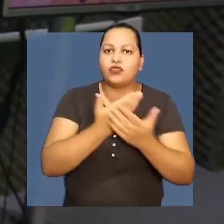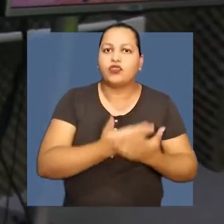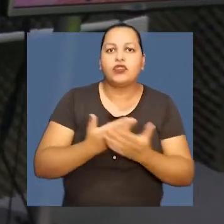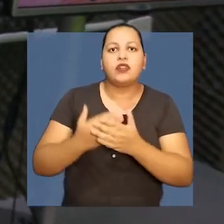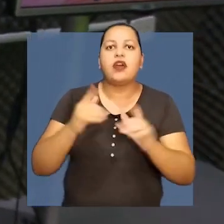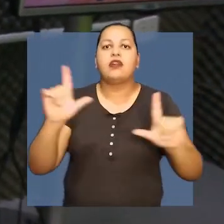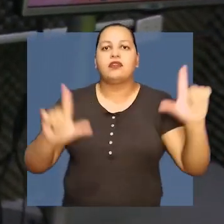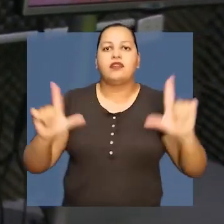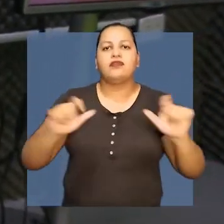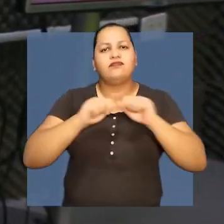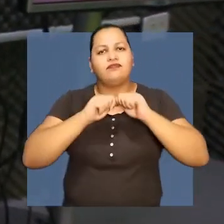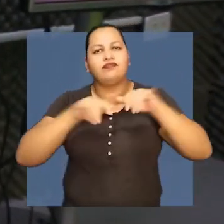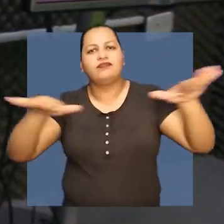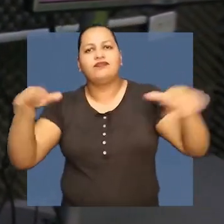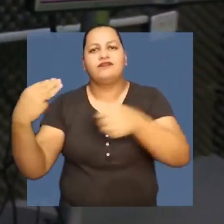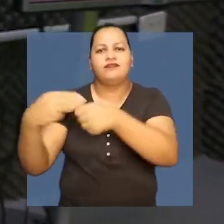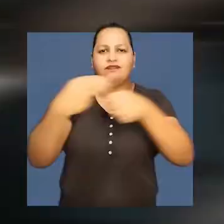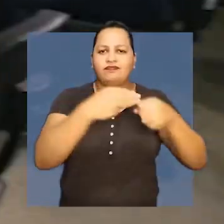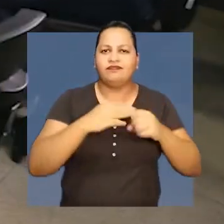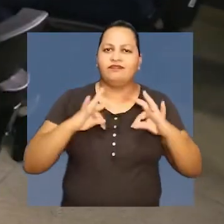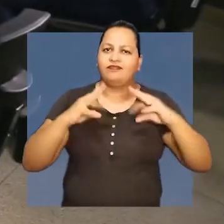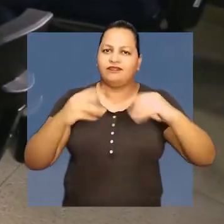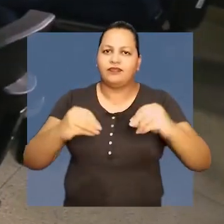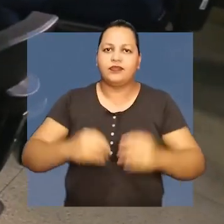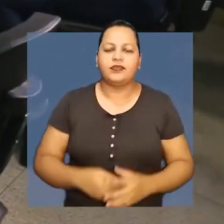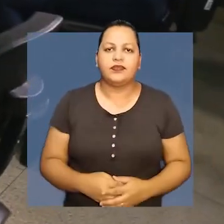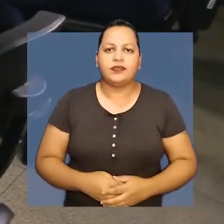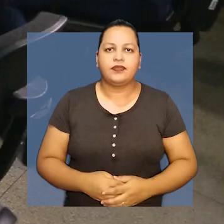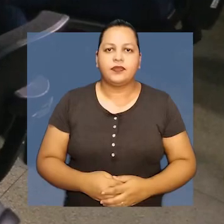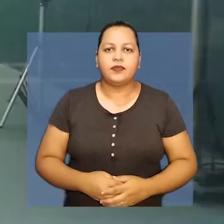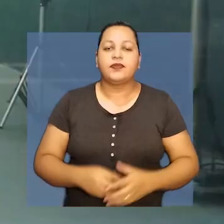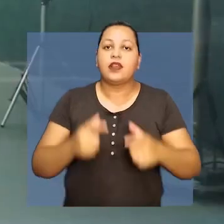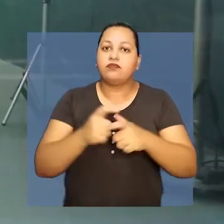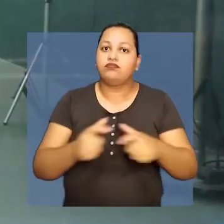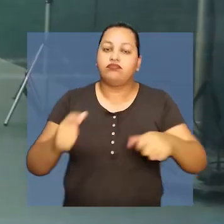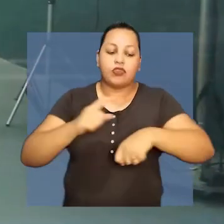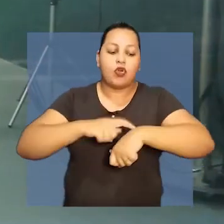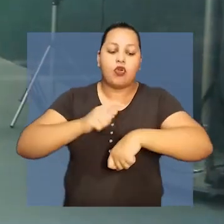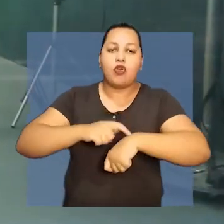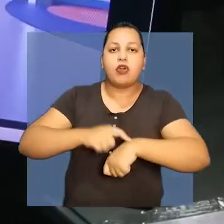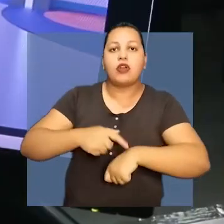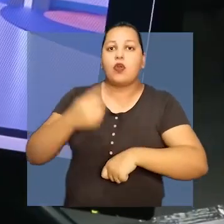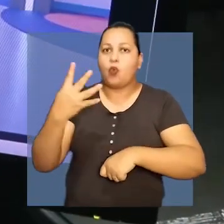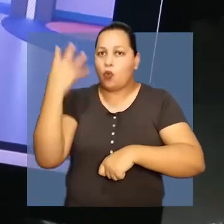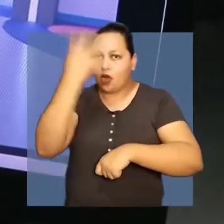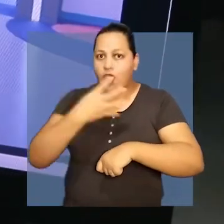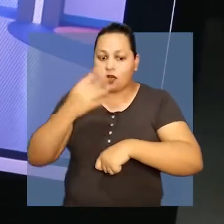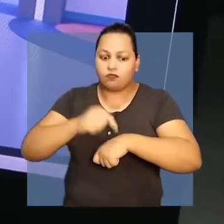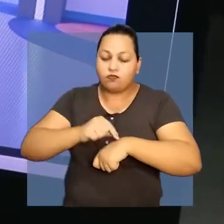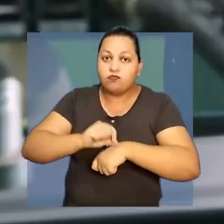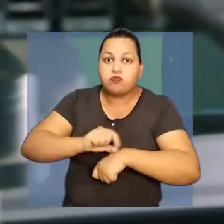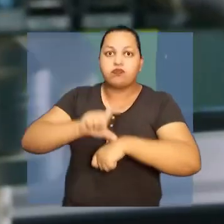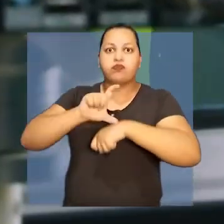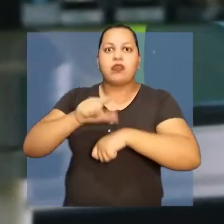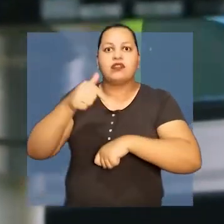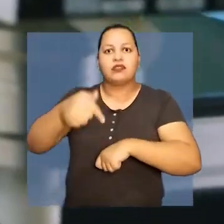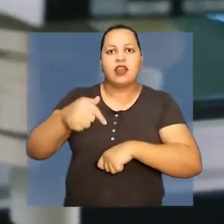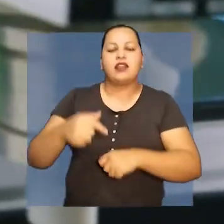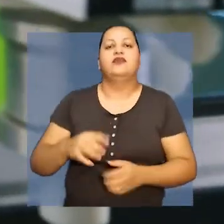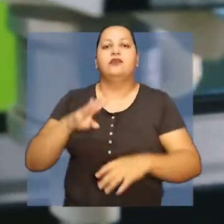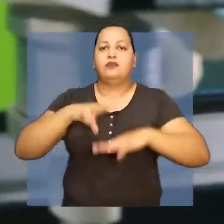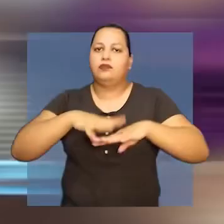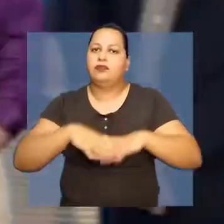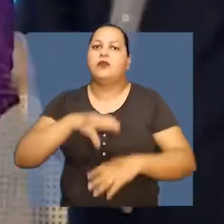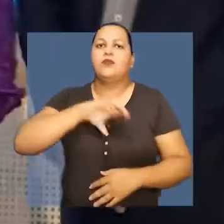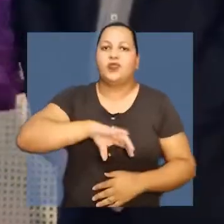os municípios do Estado pela TV. A ampliação será de quatro para sete horas nos conteúdos de português e